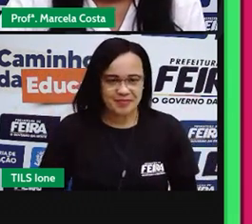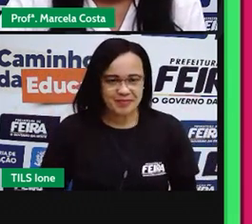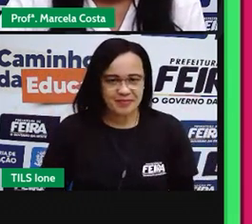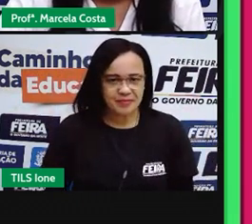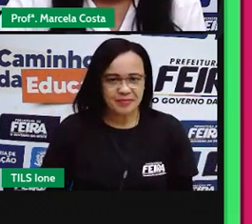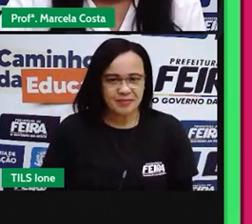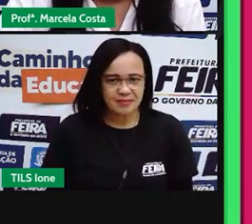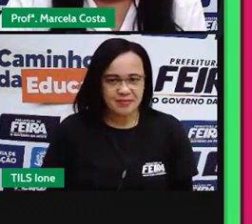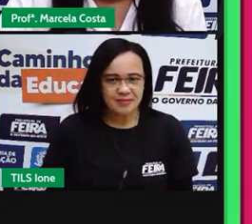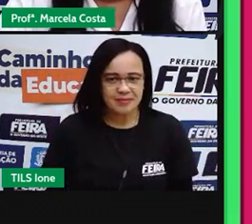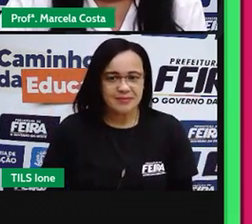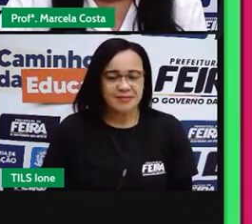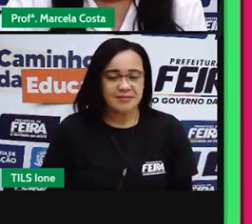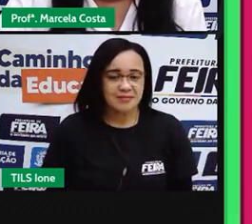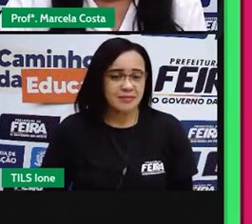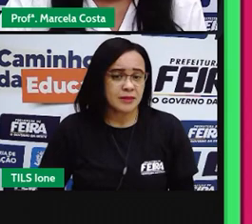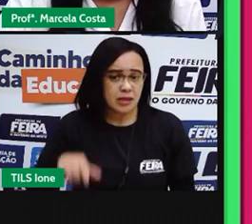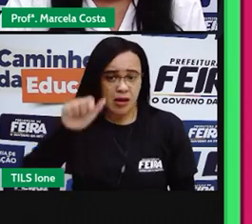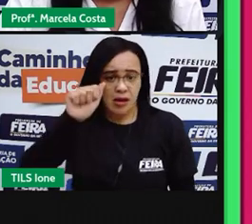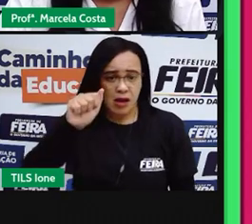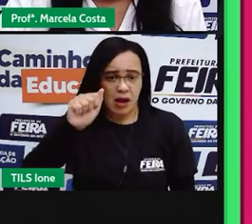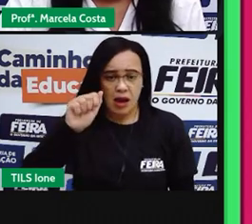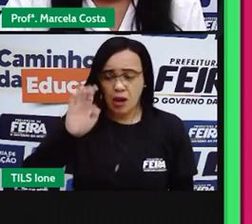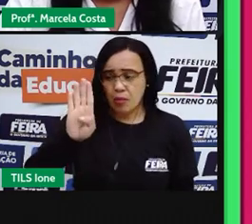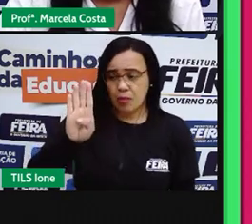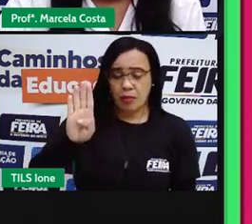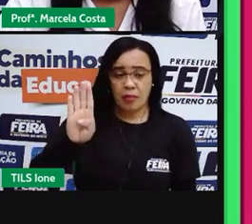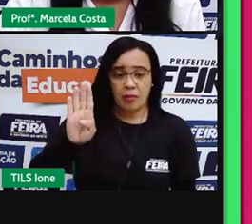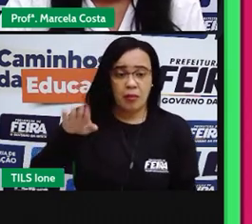A ou alternativa B?